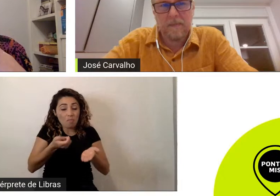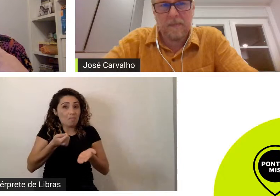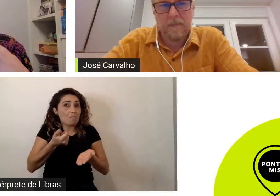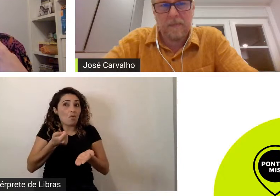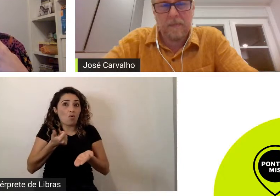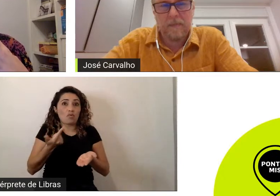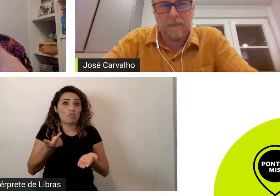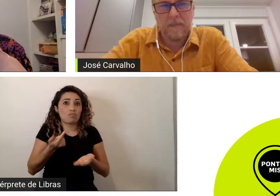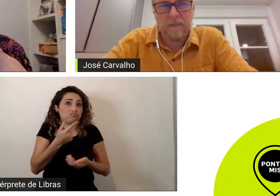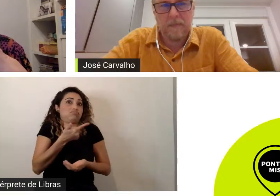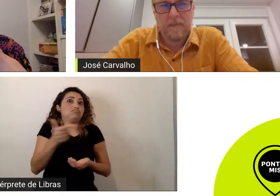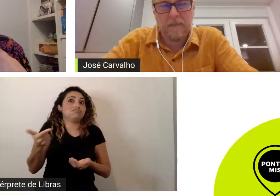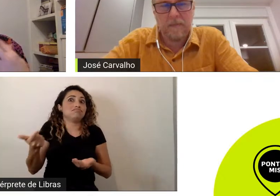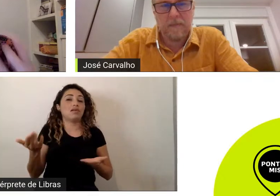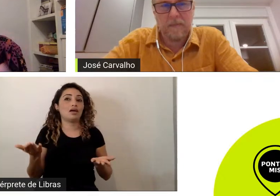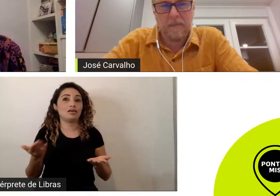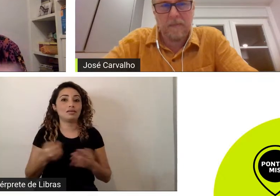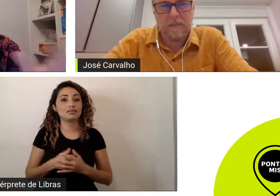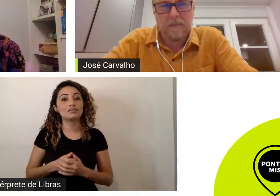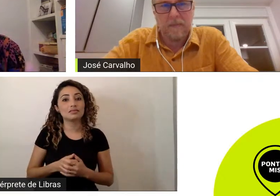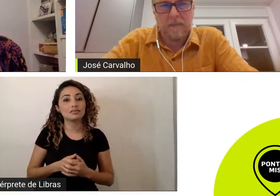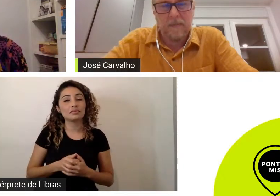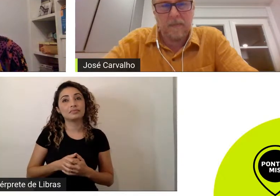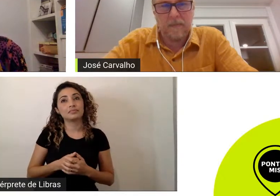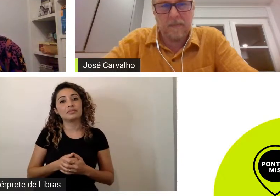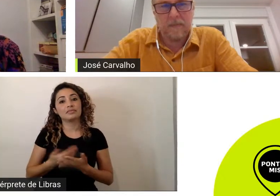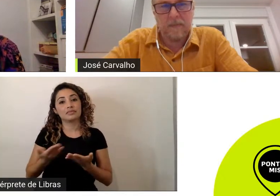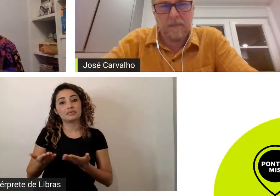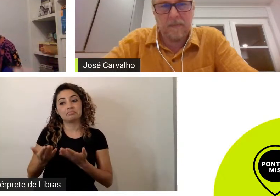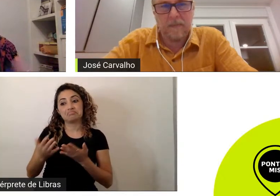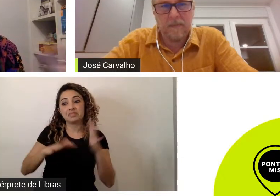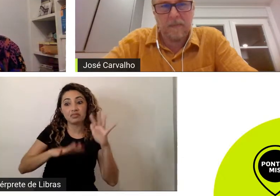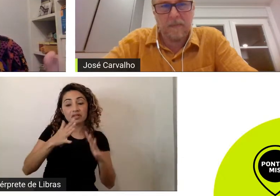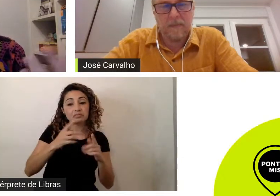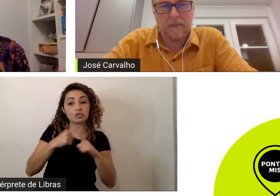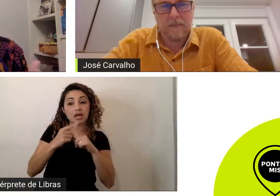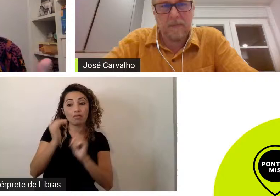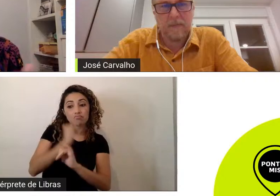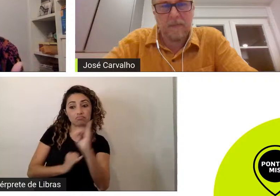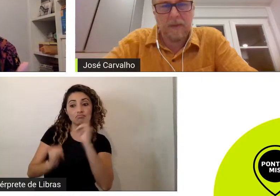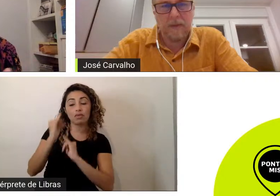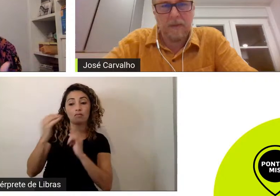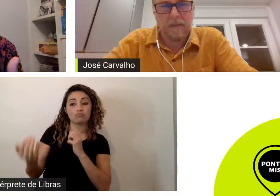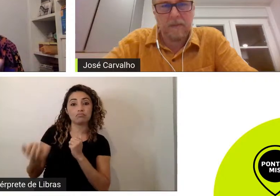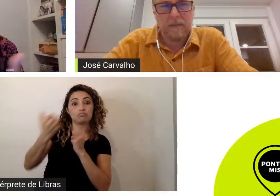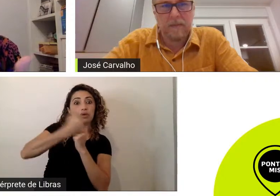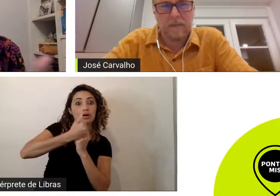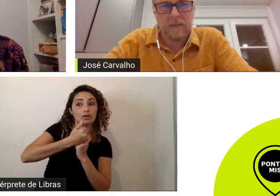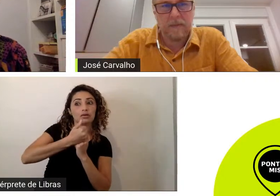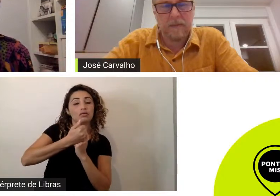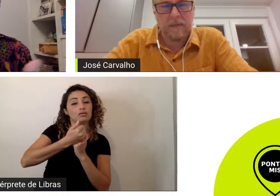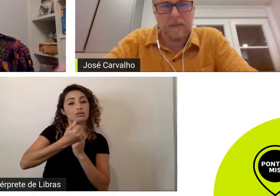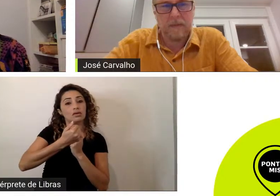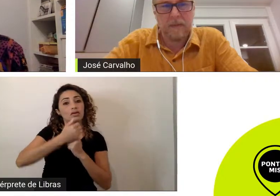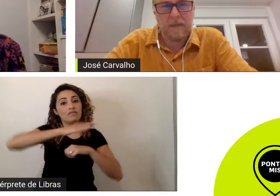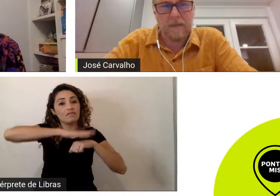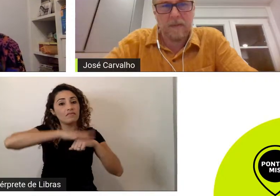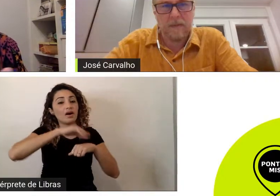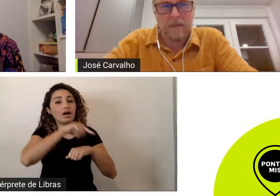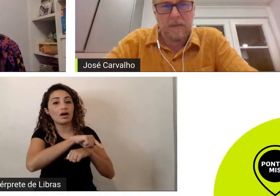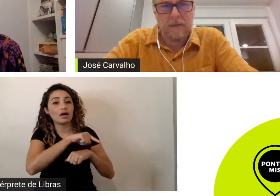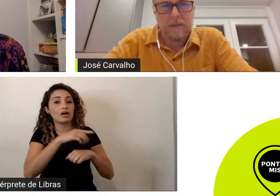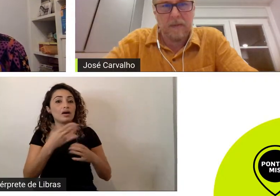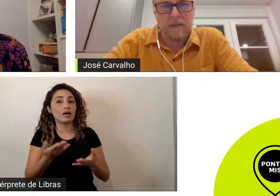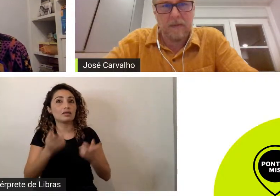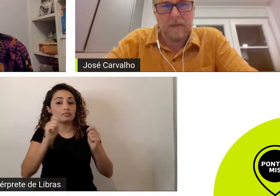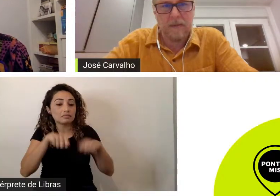talvez porque a internet faça esse papel talvez porque os conteúdos da internet já optem para você poder fazer